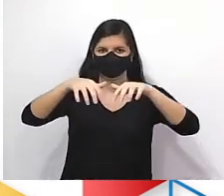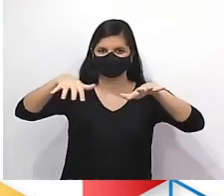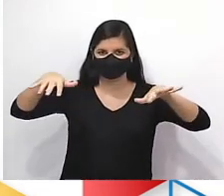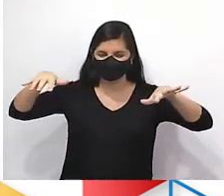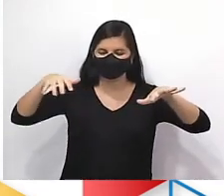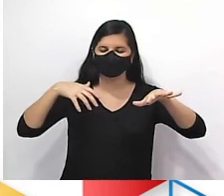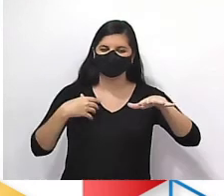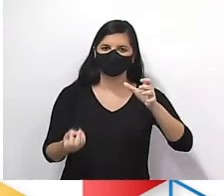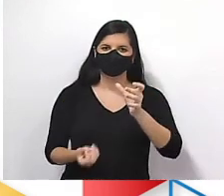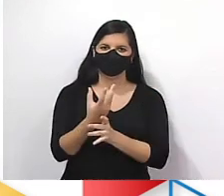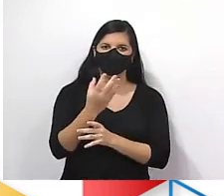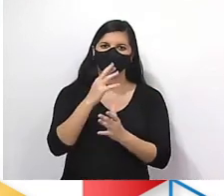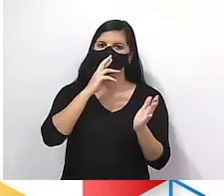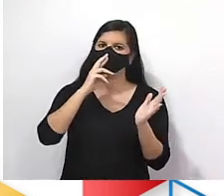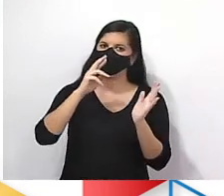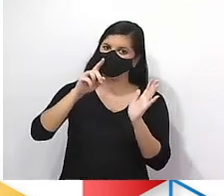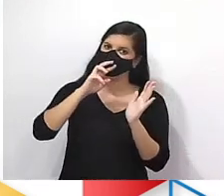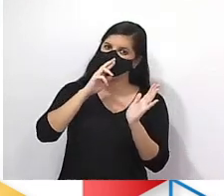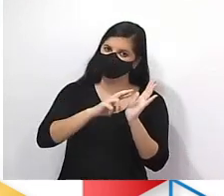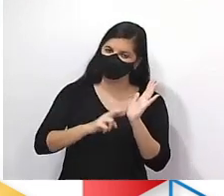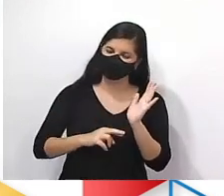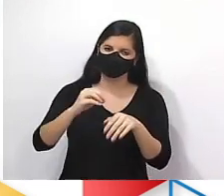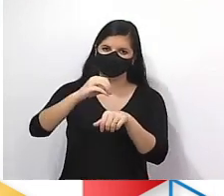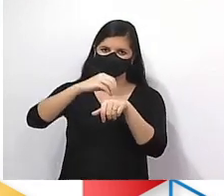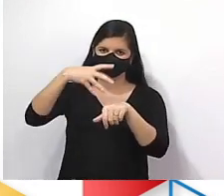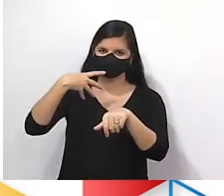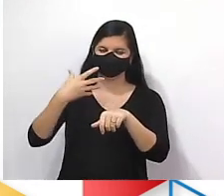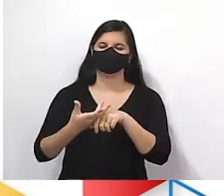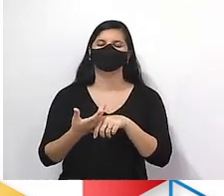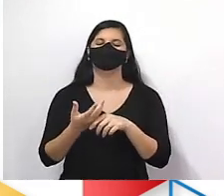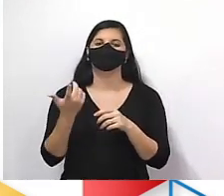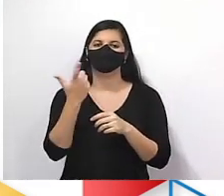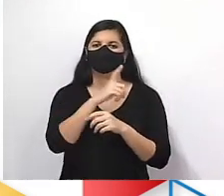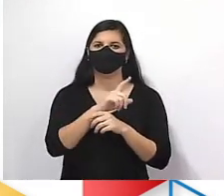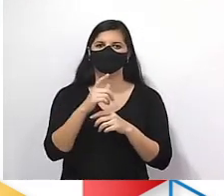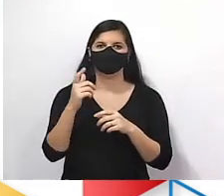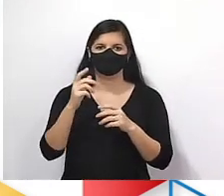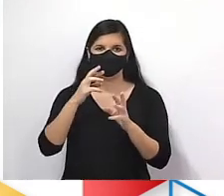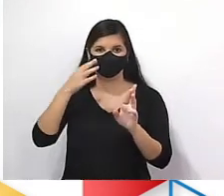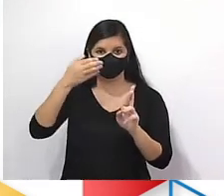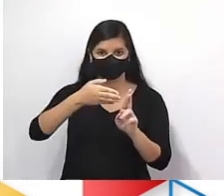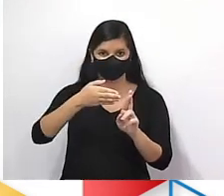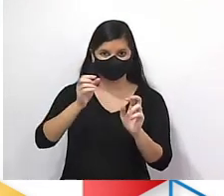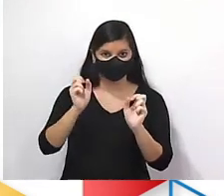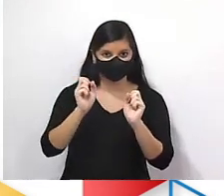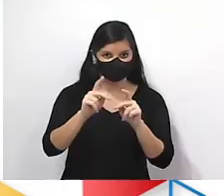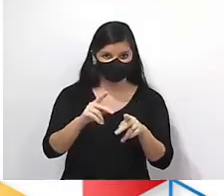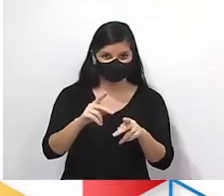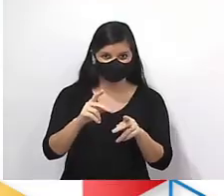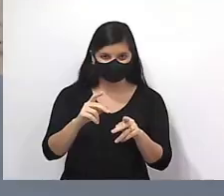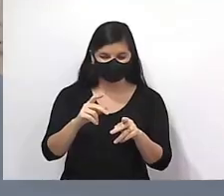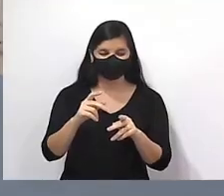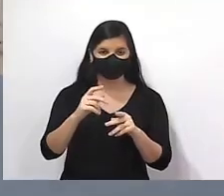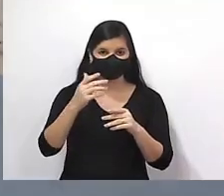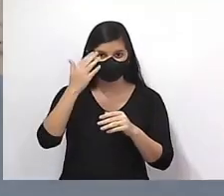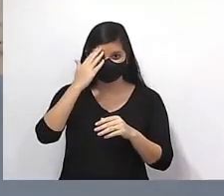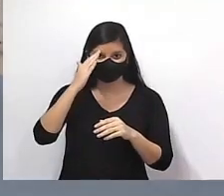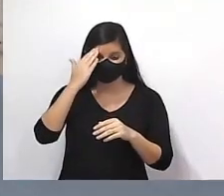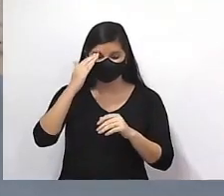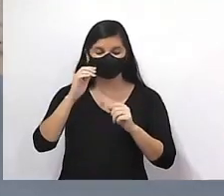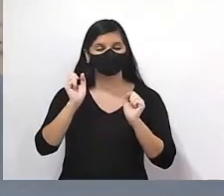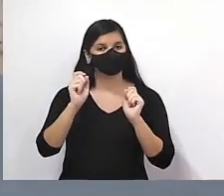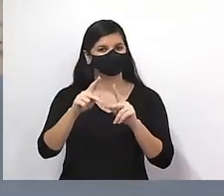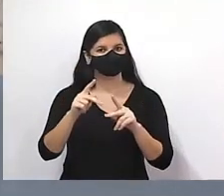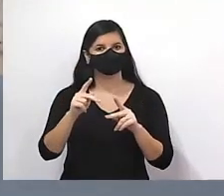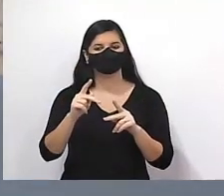e vai montar a questão, vai mandar para a gente lá no nosso Instagram para a gente poder referenciar vocês. Ficou claro? Tá tranquilo? Então,